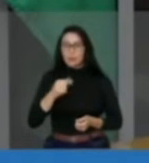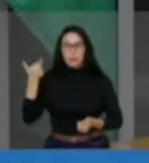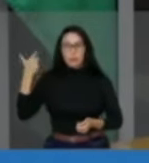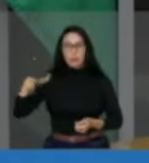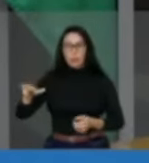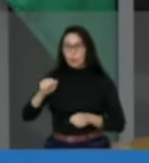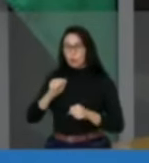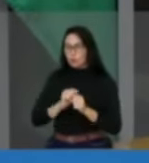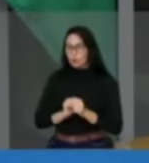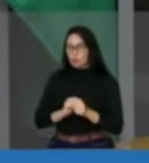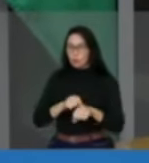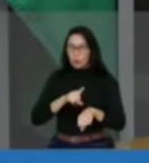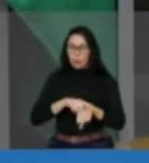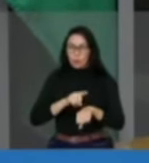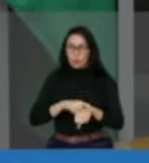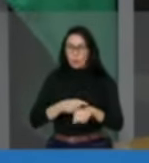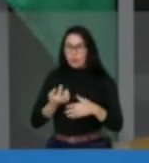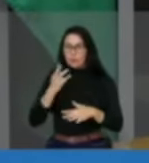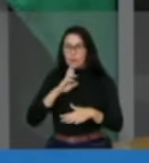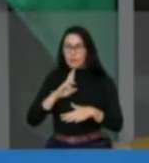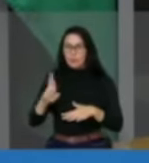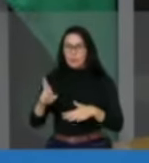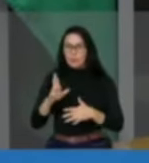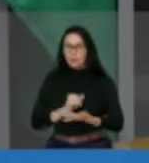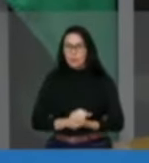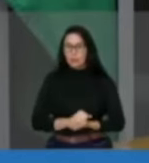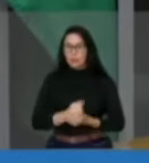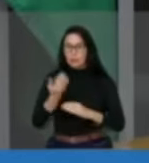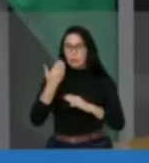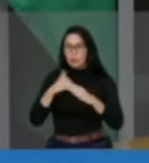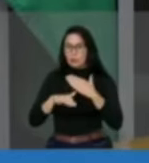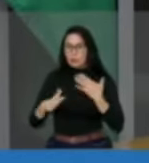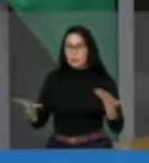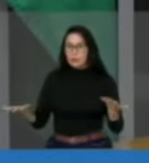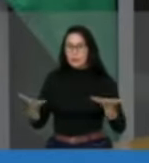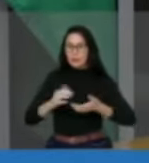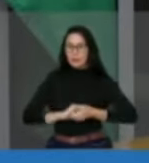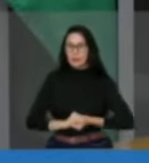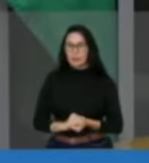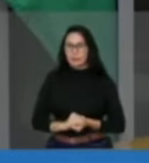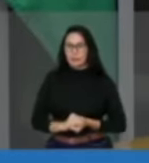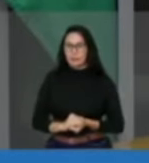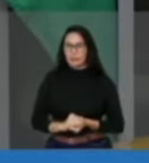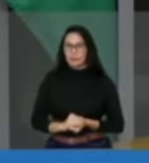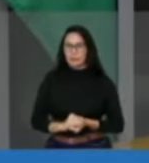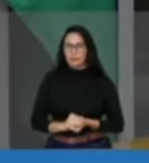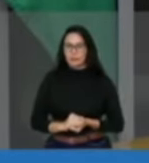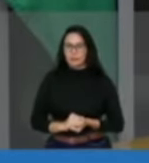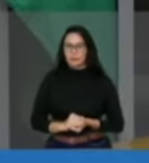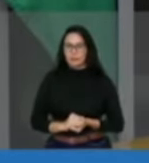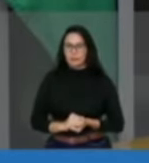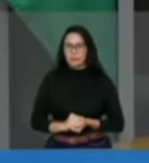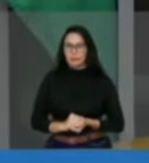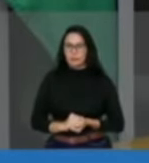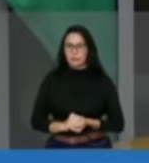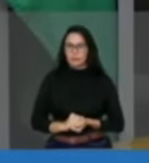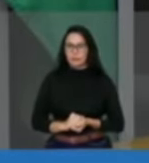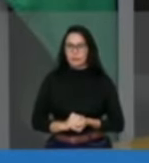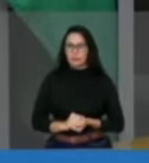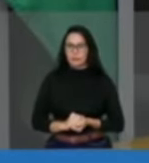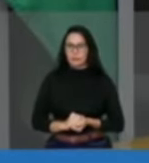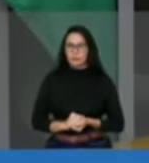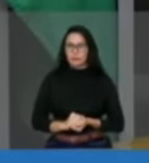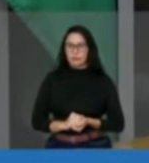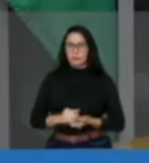e se não respondesse aos e-mails, ou não desse por uma daquelas opções, como a minha preferida, seria me resguardar do